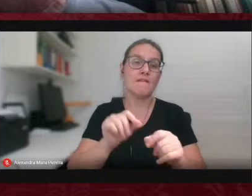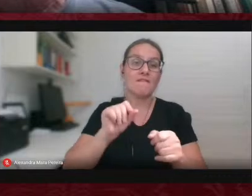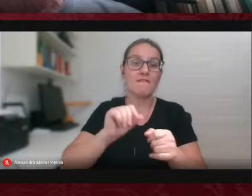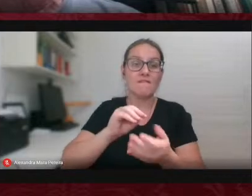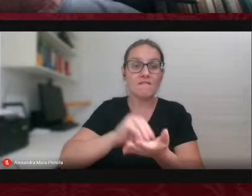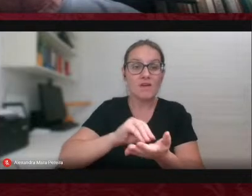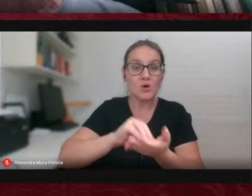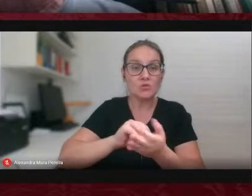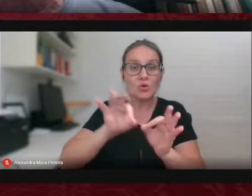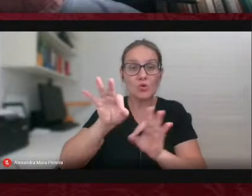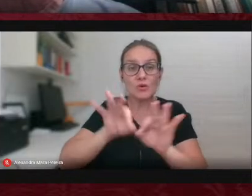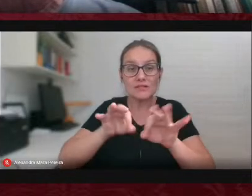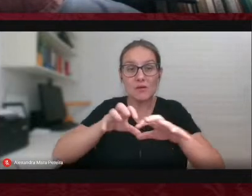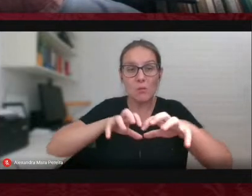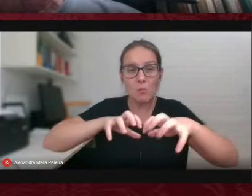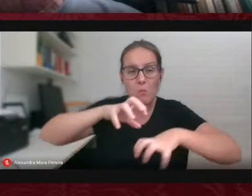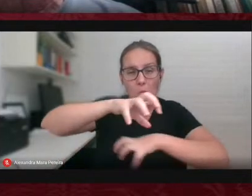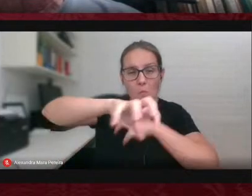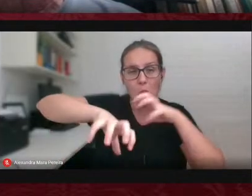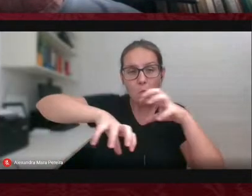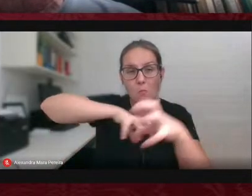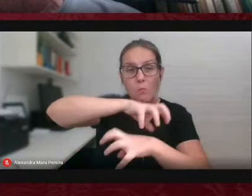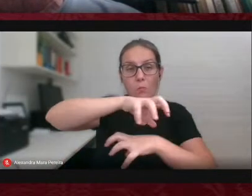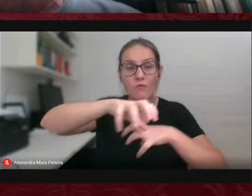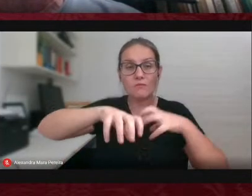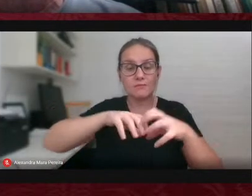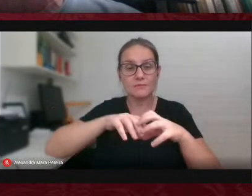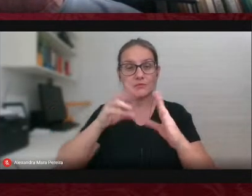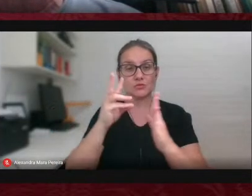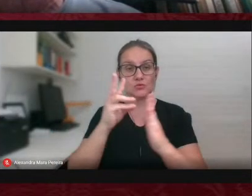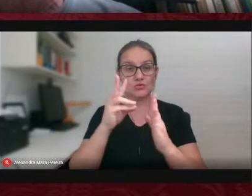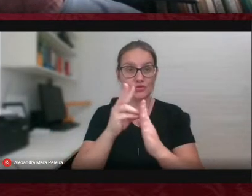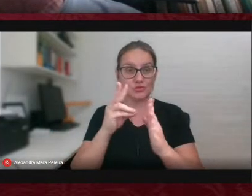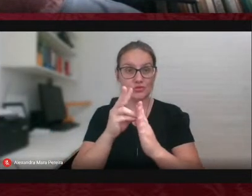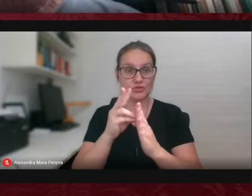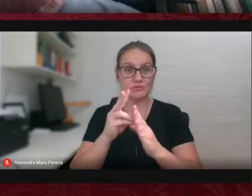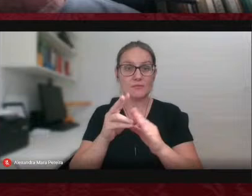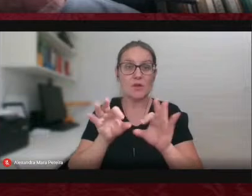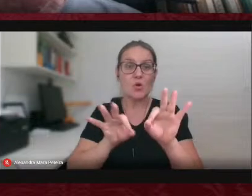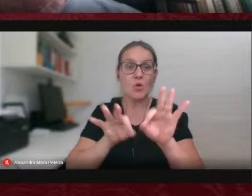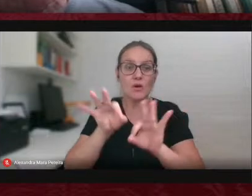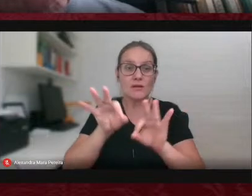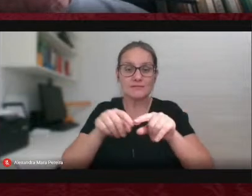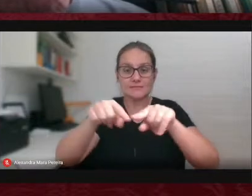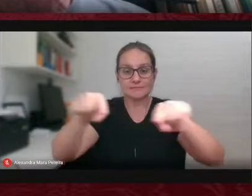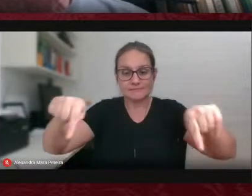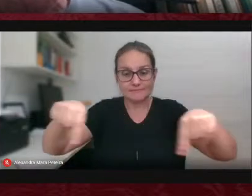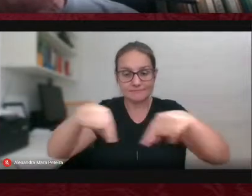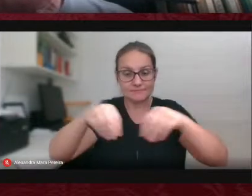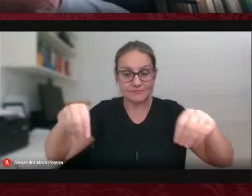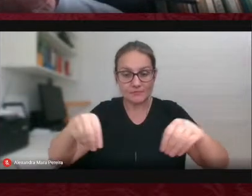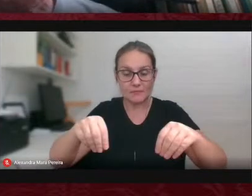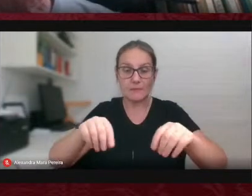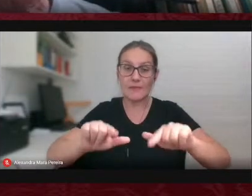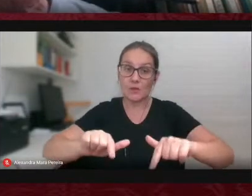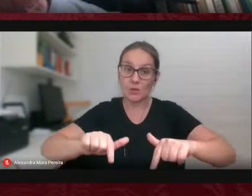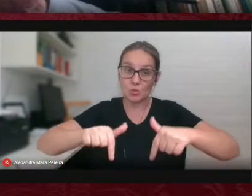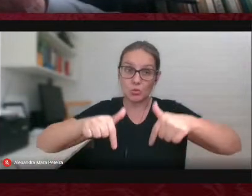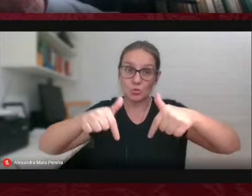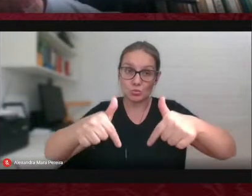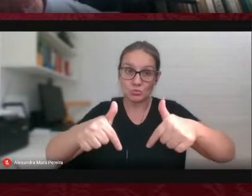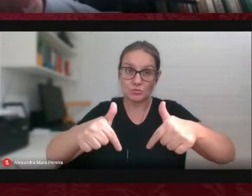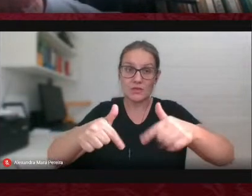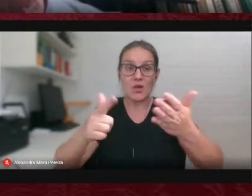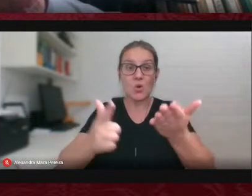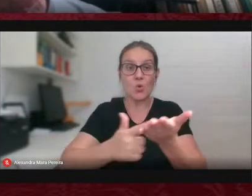indígena que tenazmente reivindica a parte significativa de seus territórios. No combate a esse cenário, a obra traz